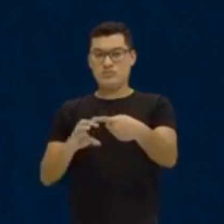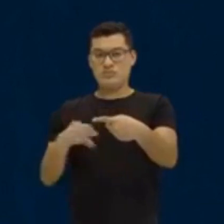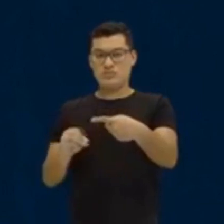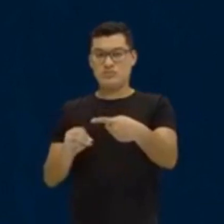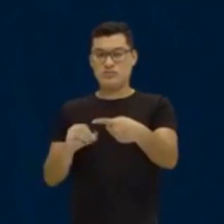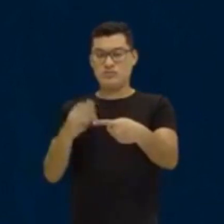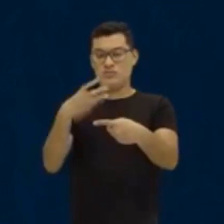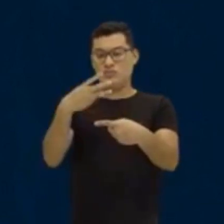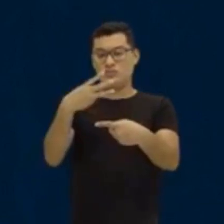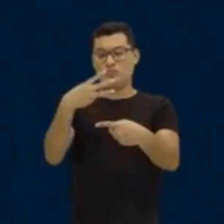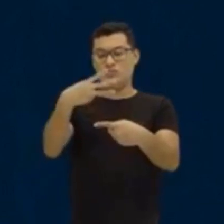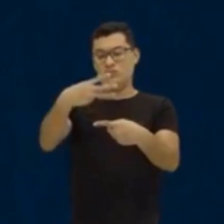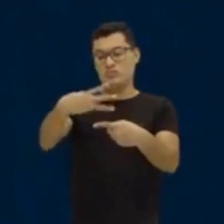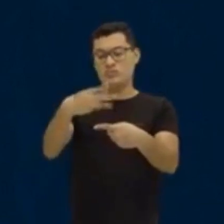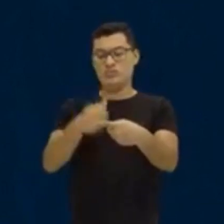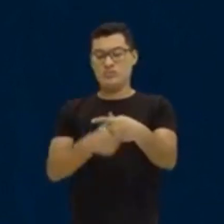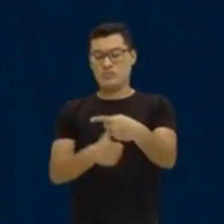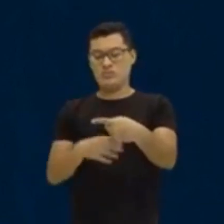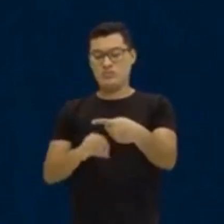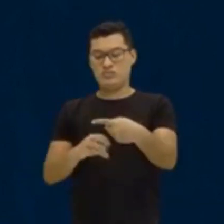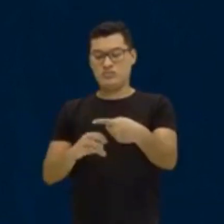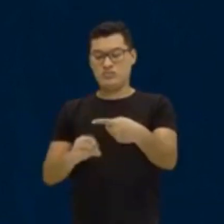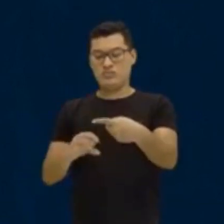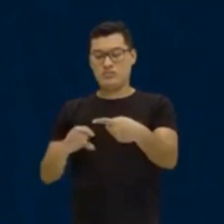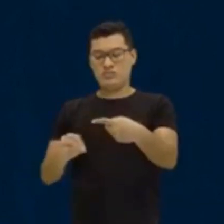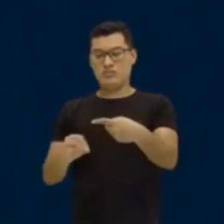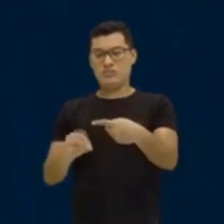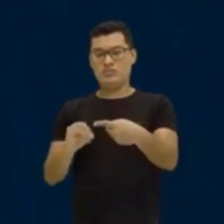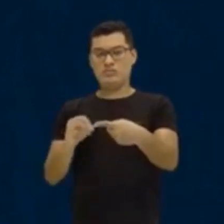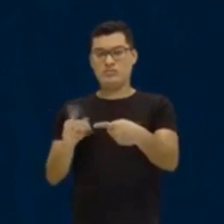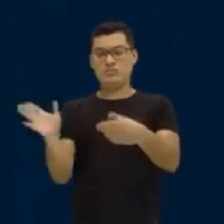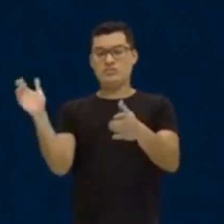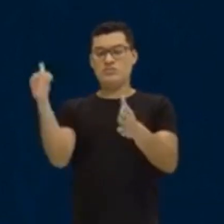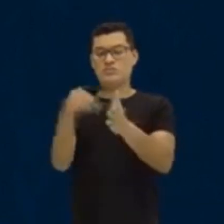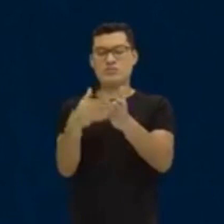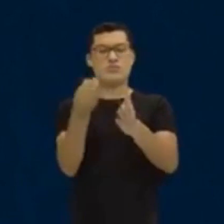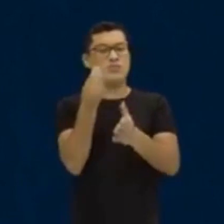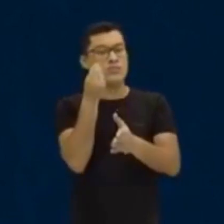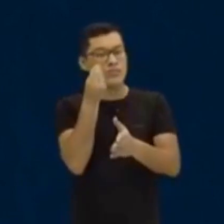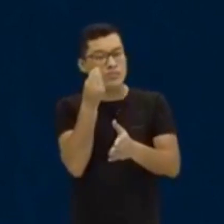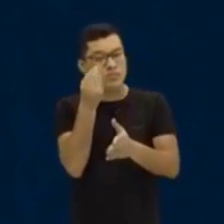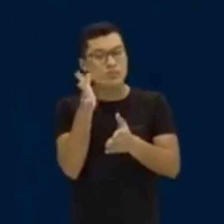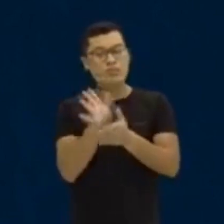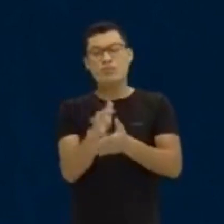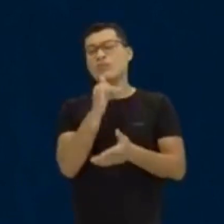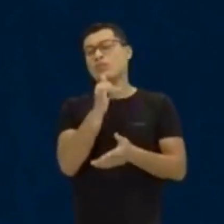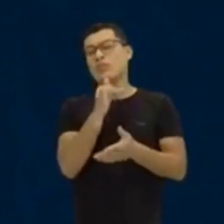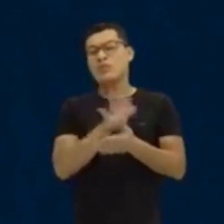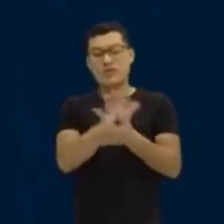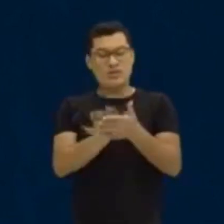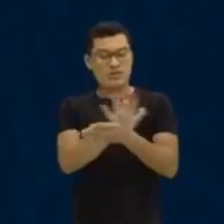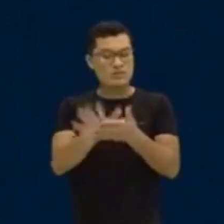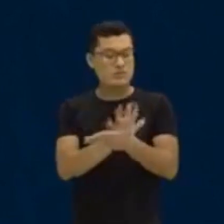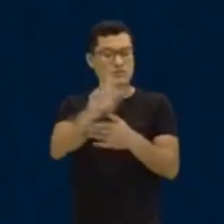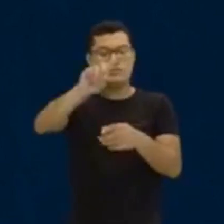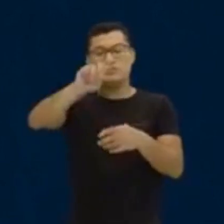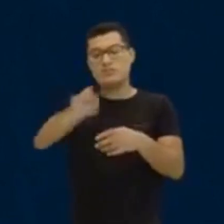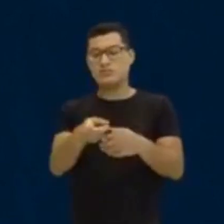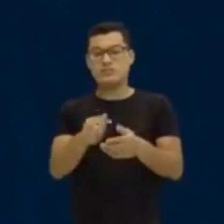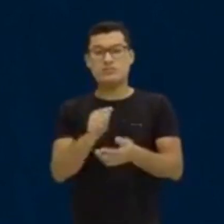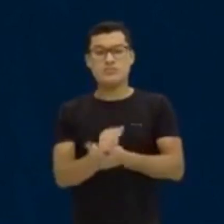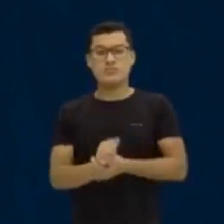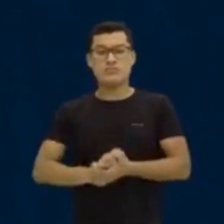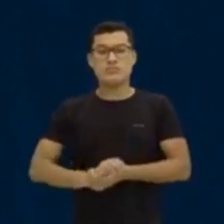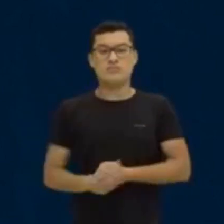1.000 ou 3 milésimos. E no nosso último exemplo, preste atenção. Vou escrever este número sem a vírgula. Vai ficar